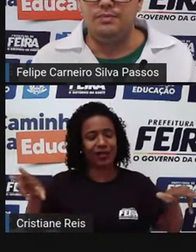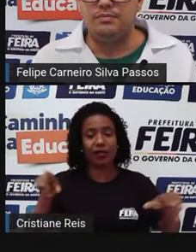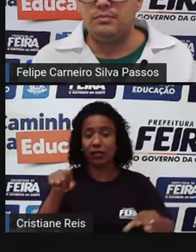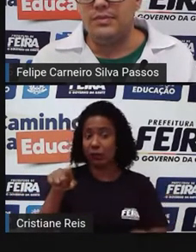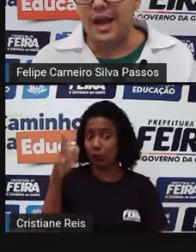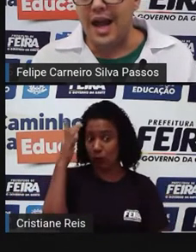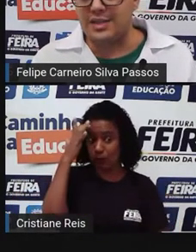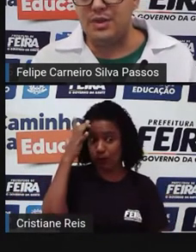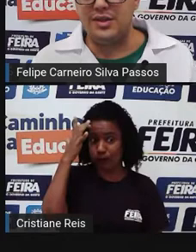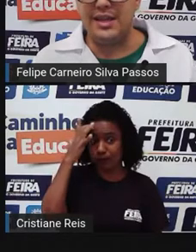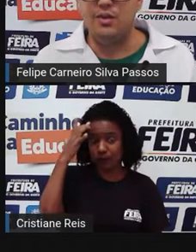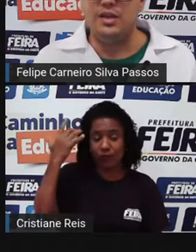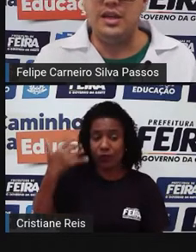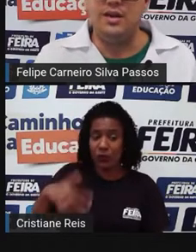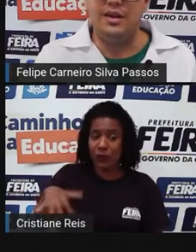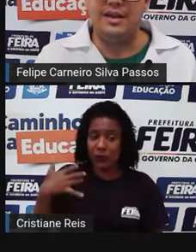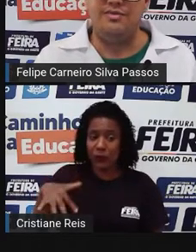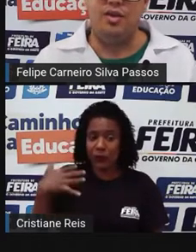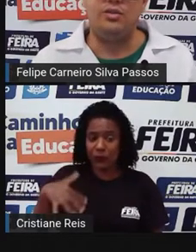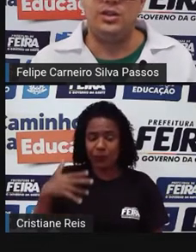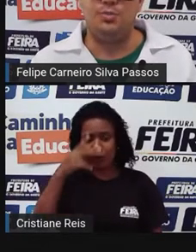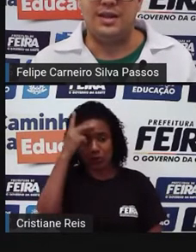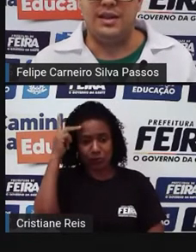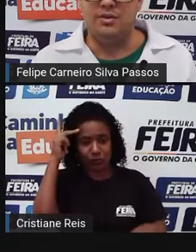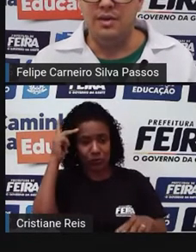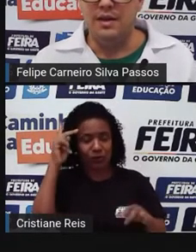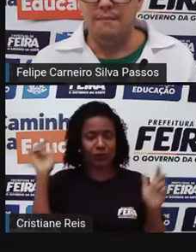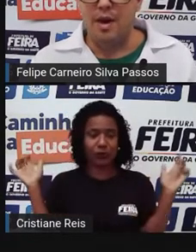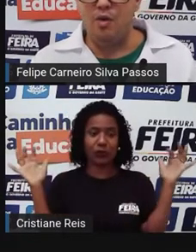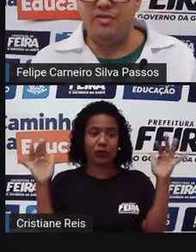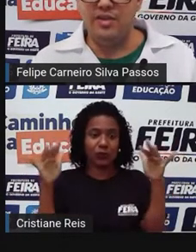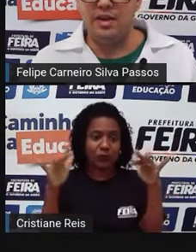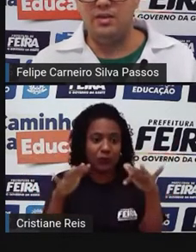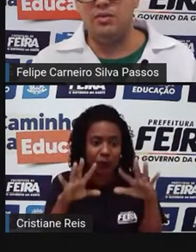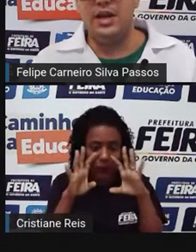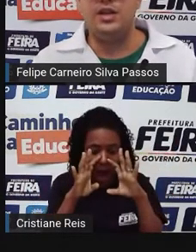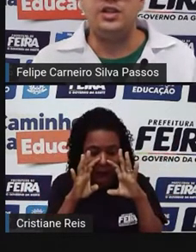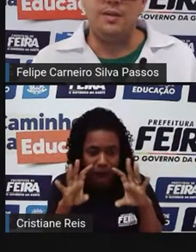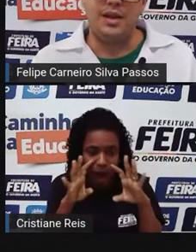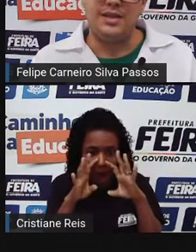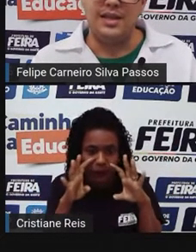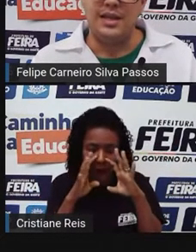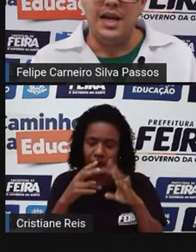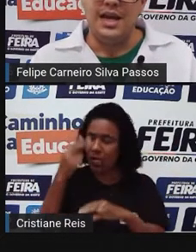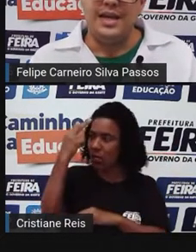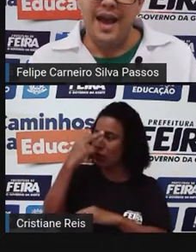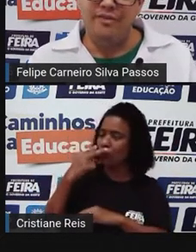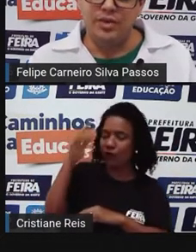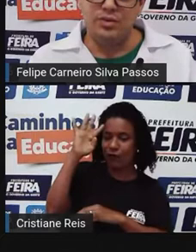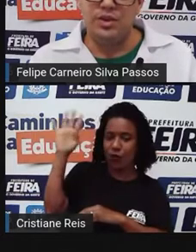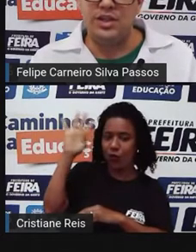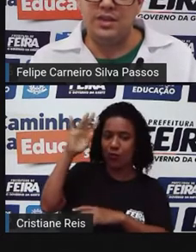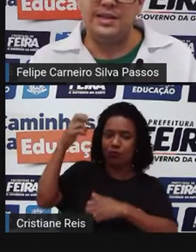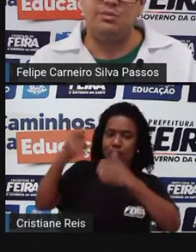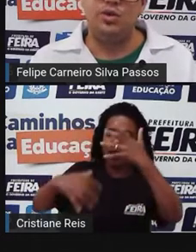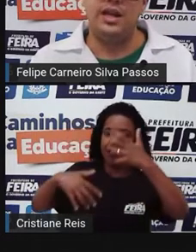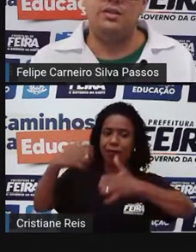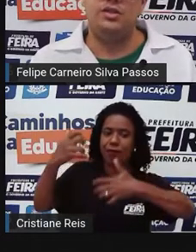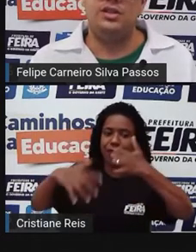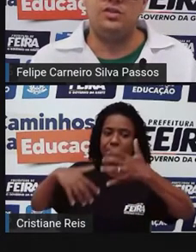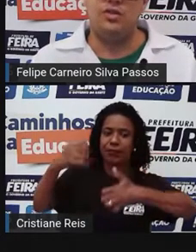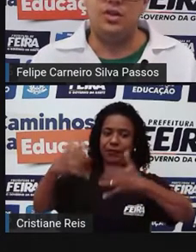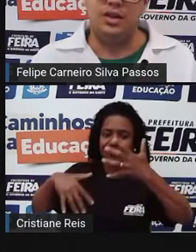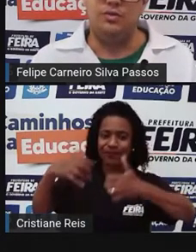muito. As pessoas se reuniam ali em volta de Platão para ouvir o que ele tinha para dizer. E aí foi surgindo esse